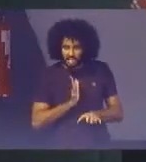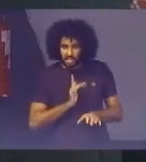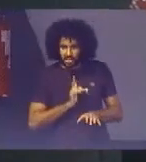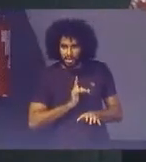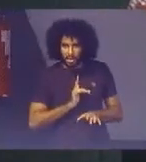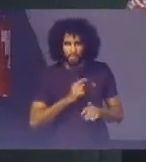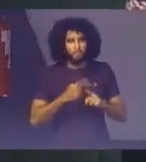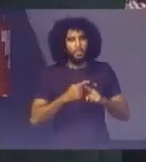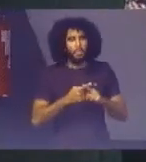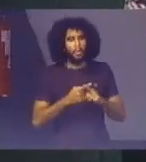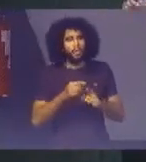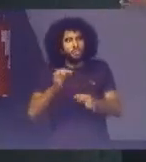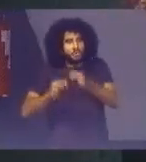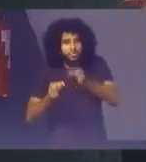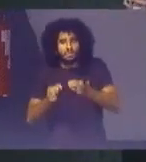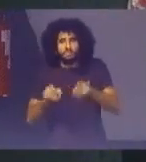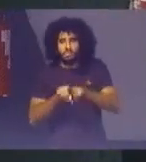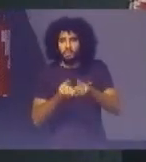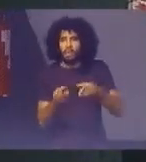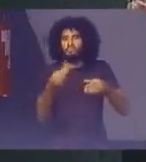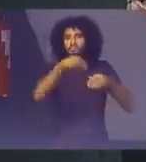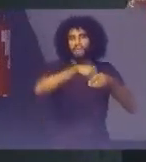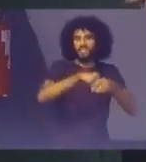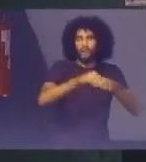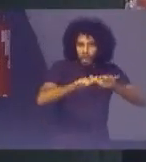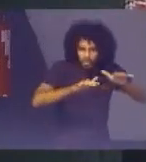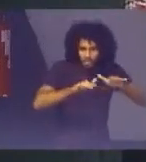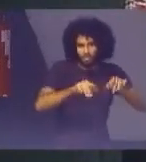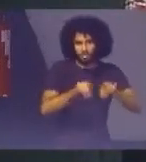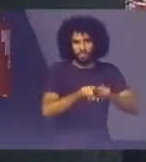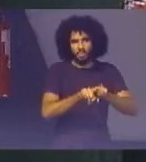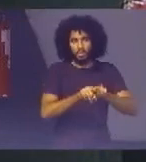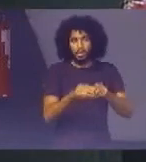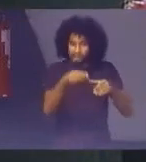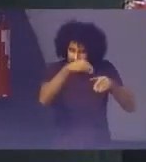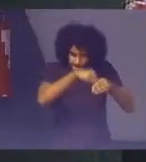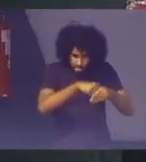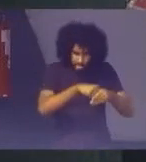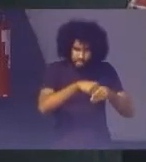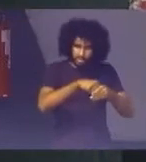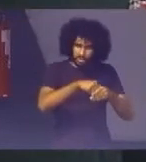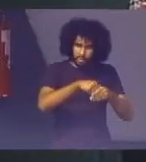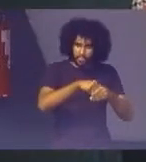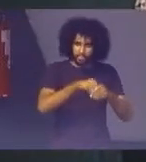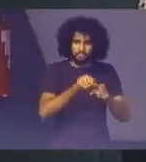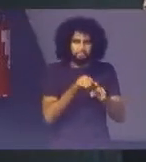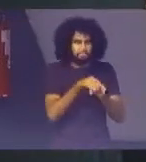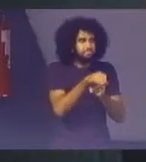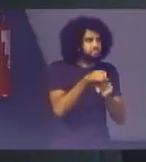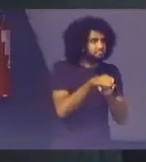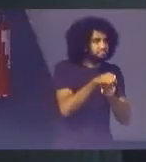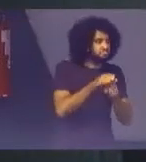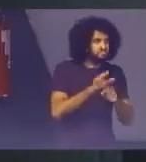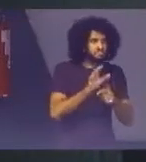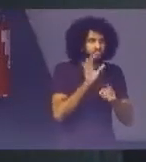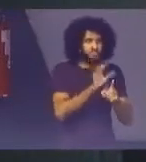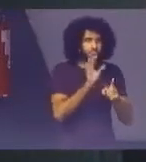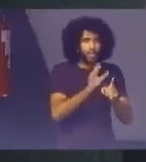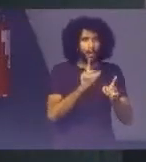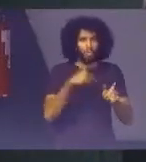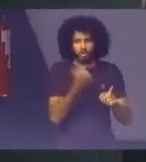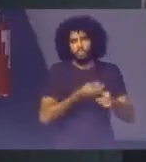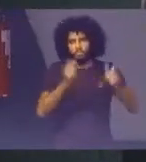judiciário Não pode fazer parte Desse movimento Para nesse movimento Orientar o que nós podemos